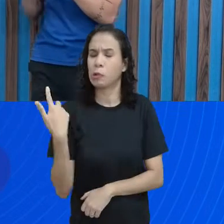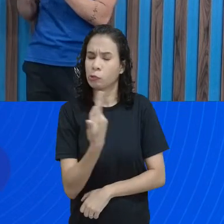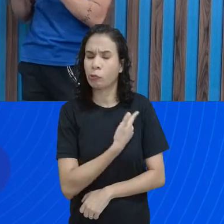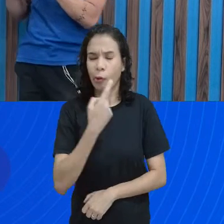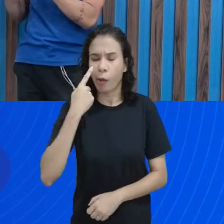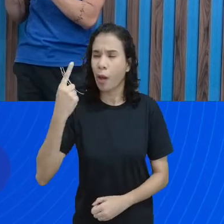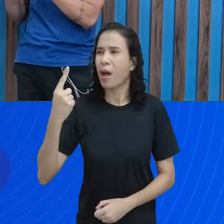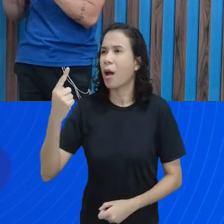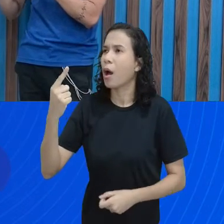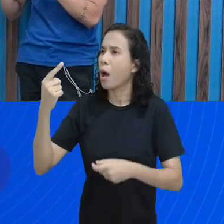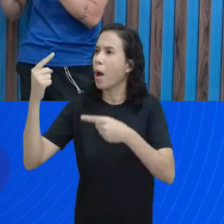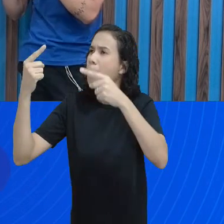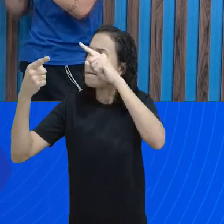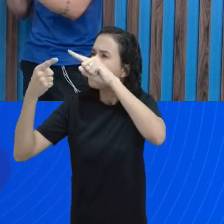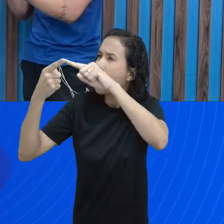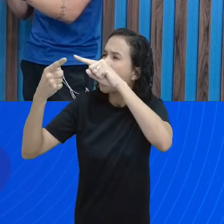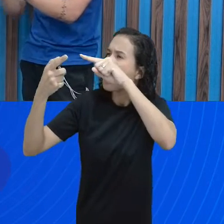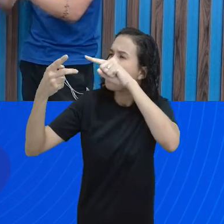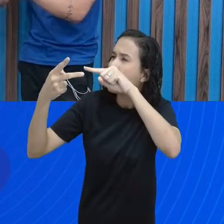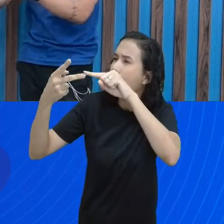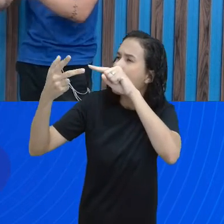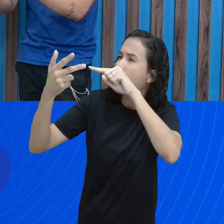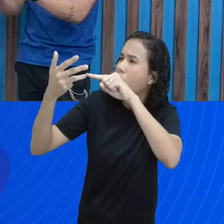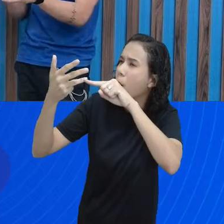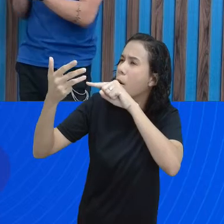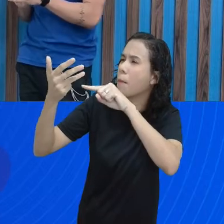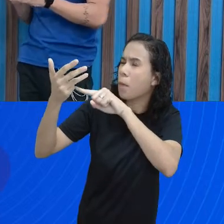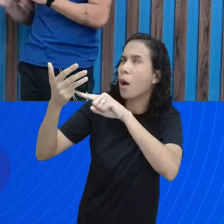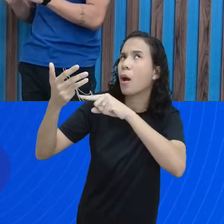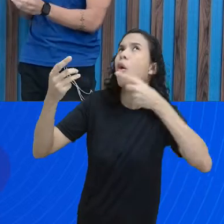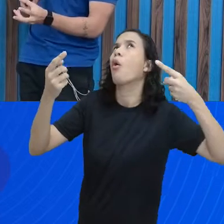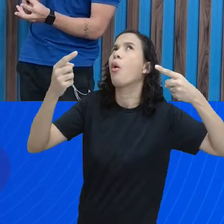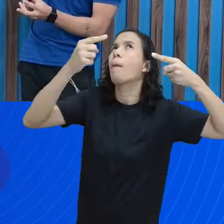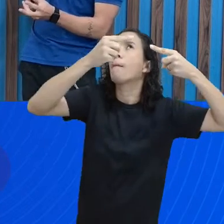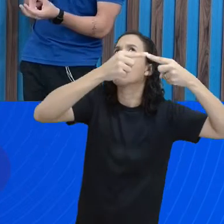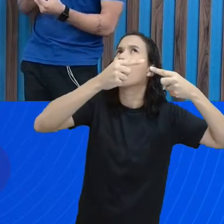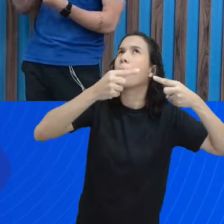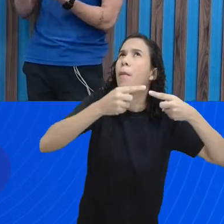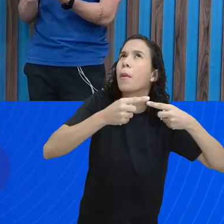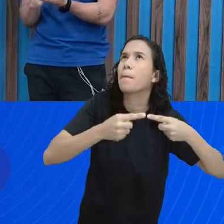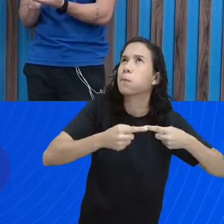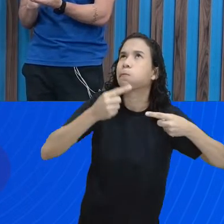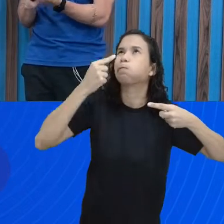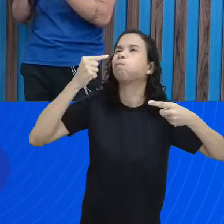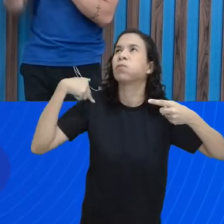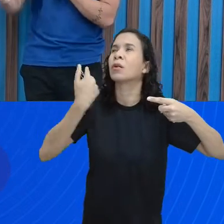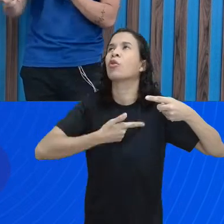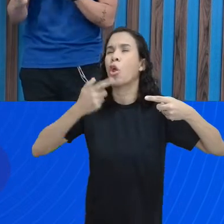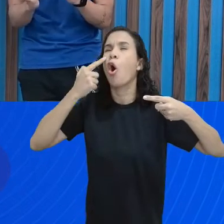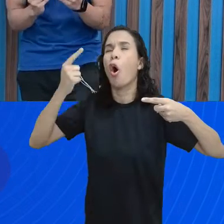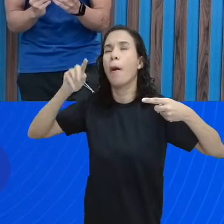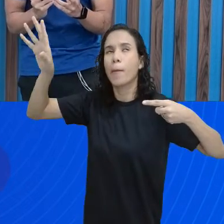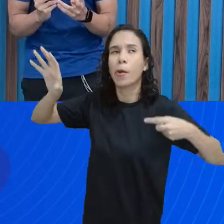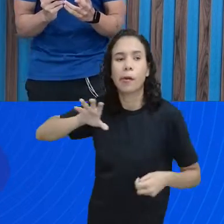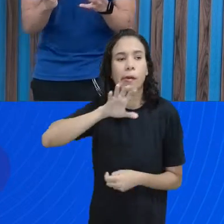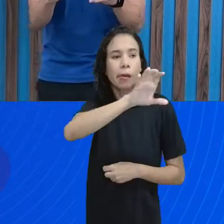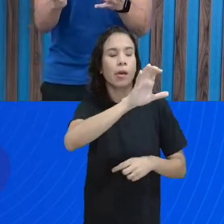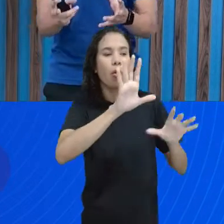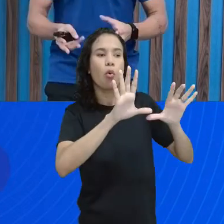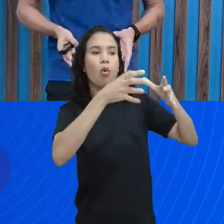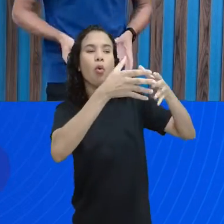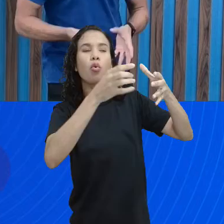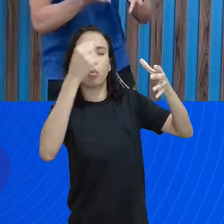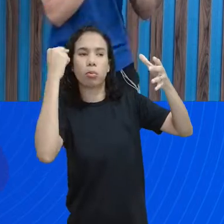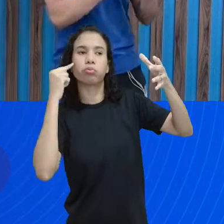e diz assim, ó, característica, tem característica em comum, o objetivo é o mesmo, a forma de jogar é diferente, mas se